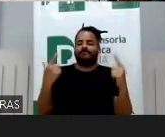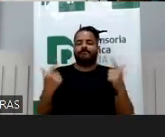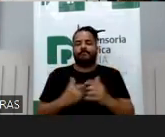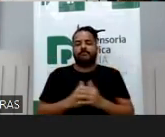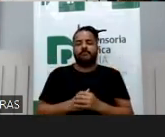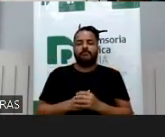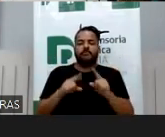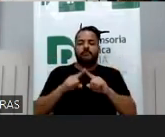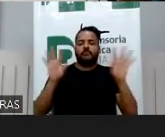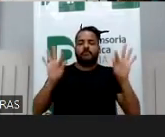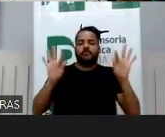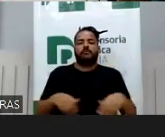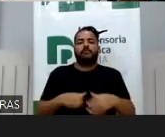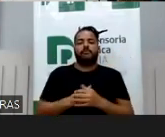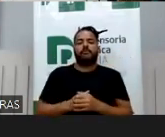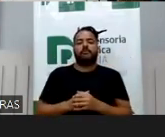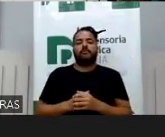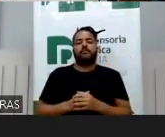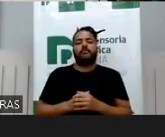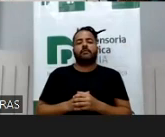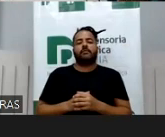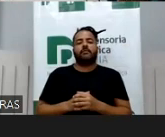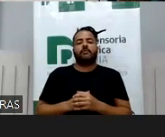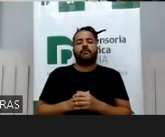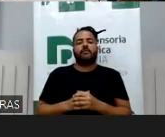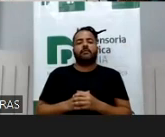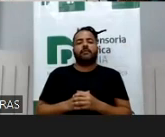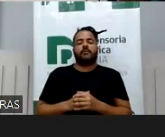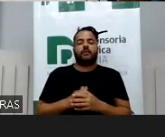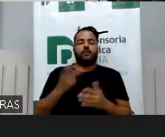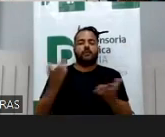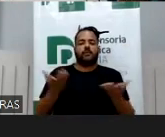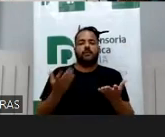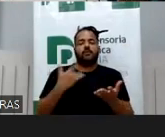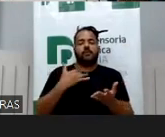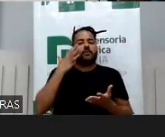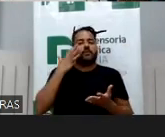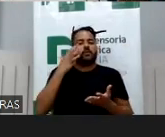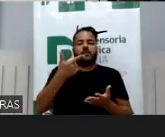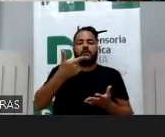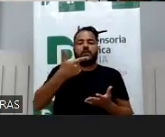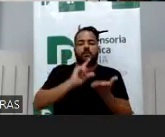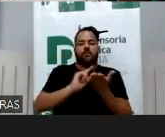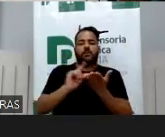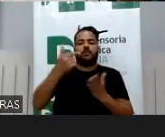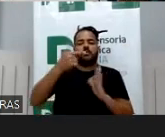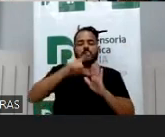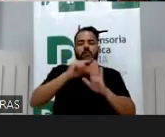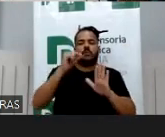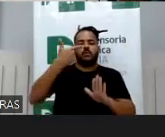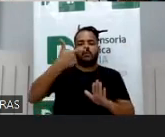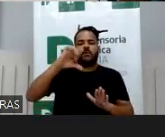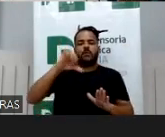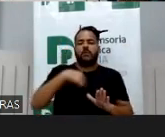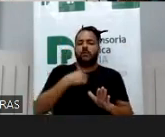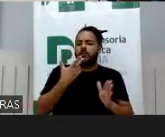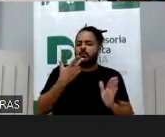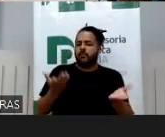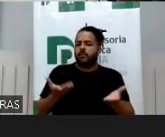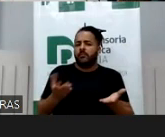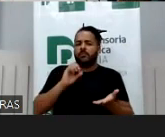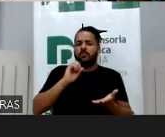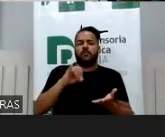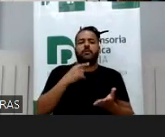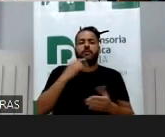E para encerrar, cereja do bolo, para arrematar, já falei do artigo 29 do Marco Civil, né, se os pais têm a